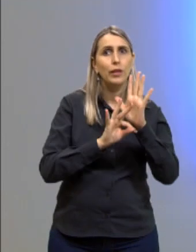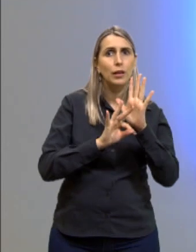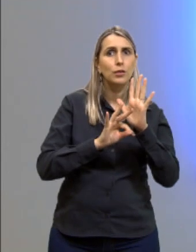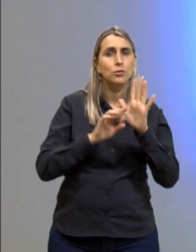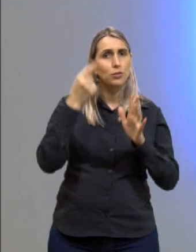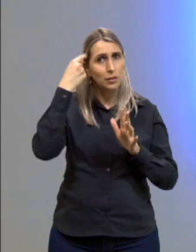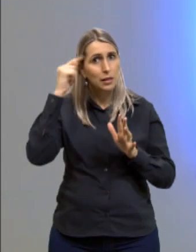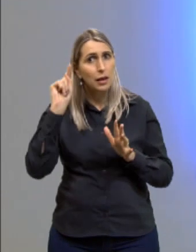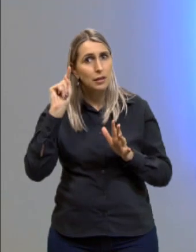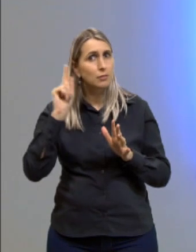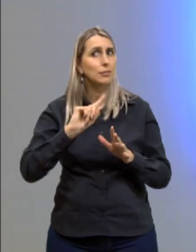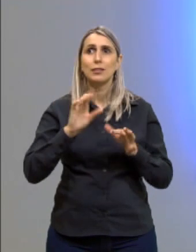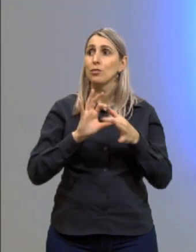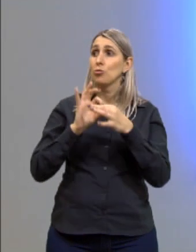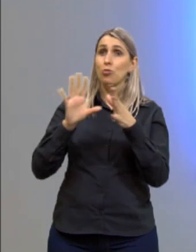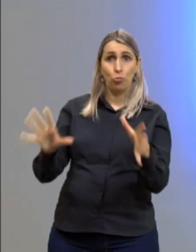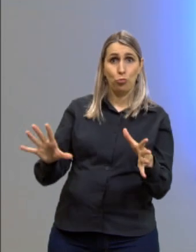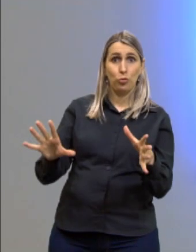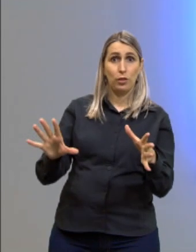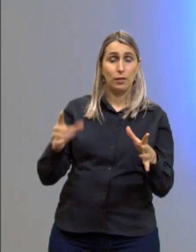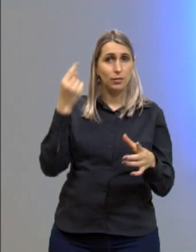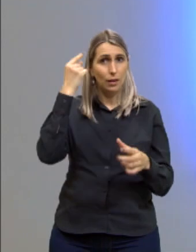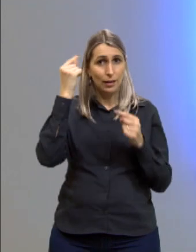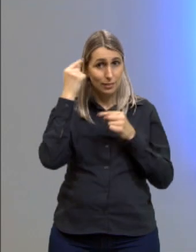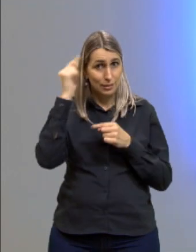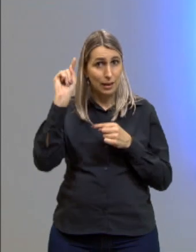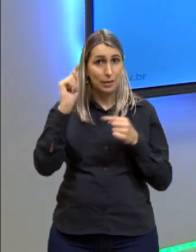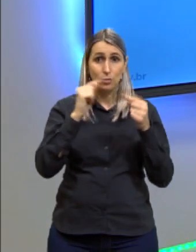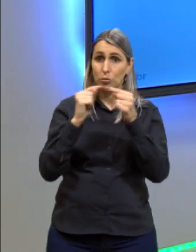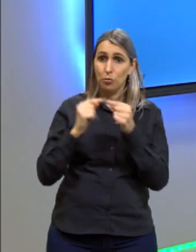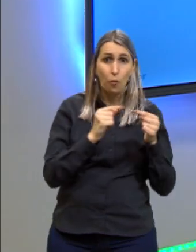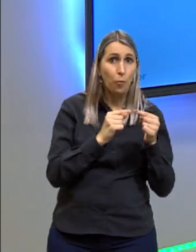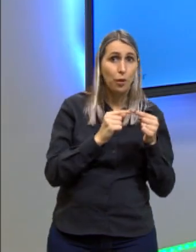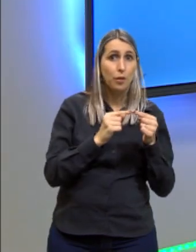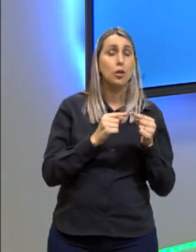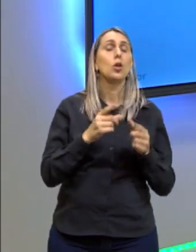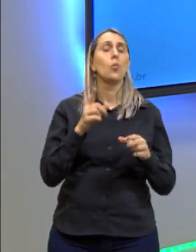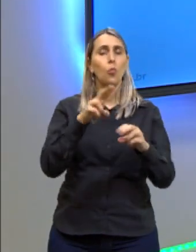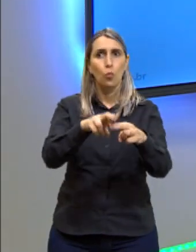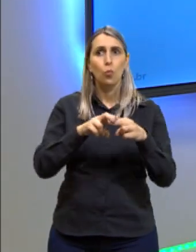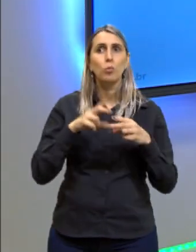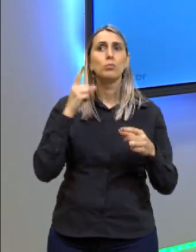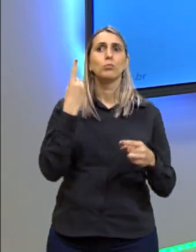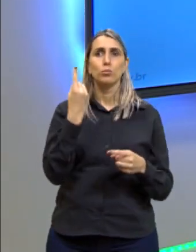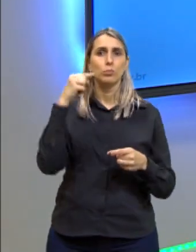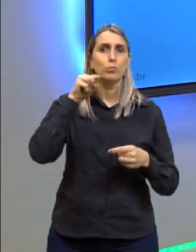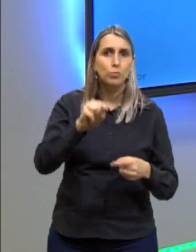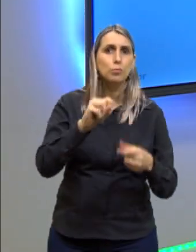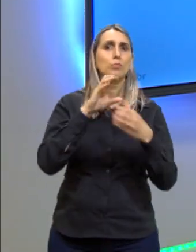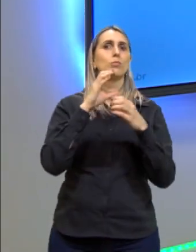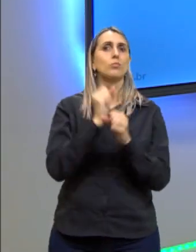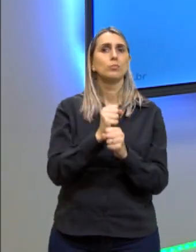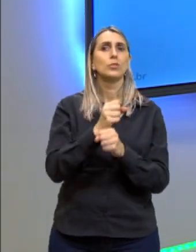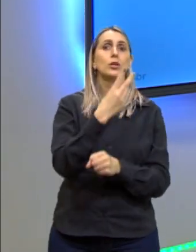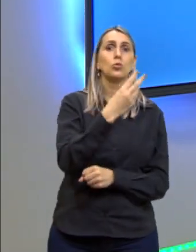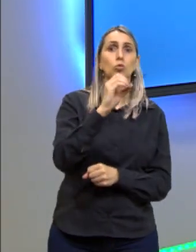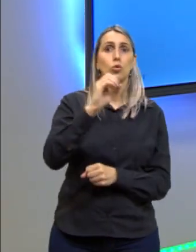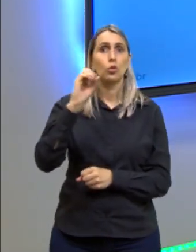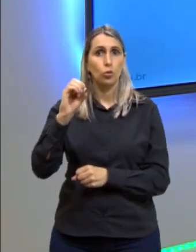vendo? Não tem nada solto nesse aqui. E por isso que ela tirou mil e, obviamente, duzentos na competência três.